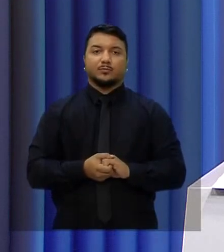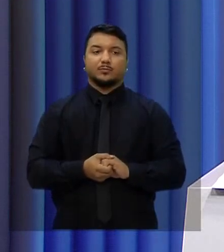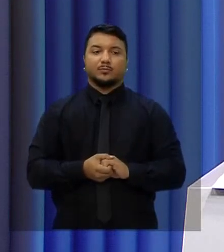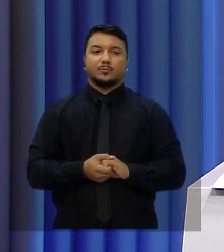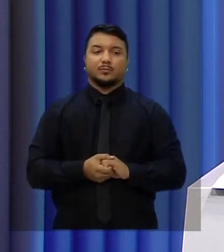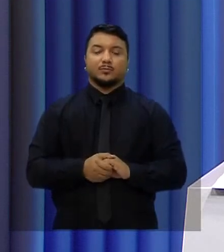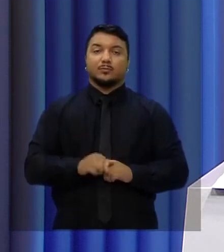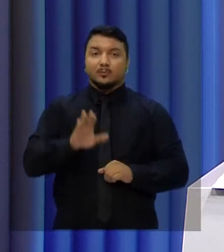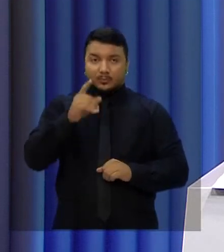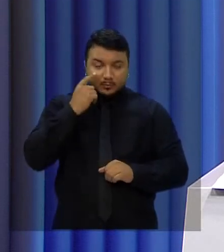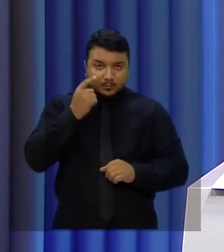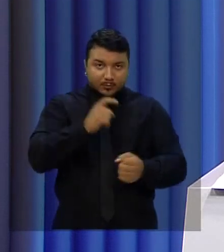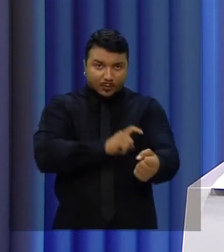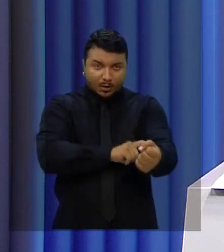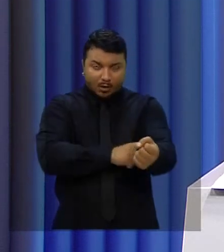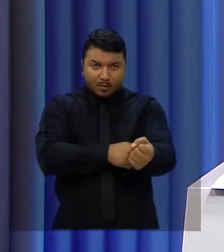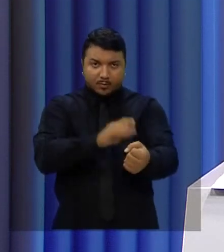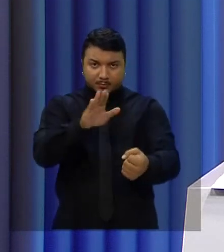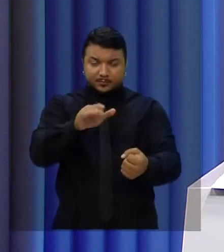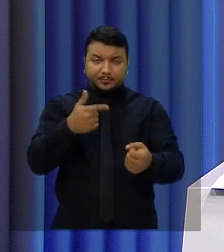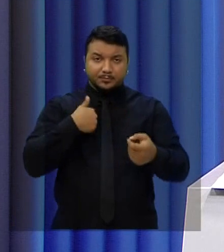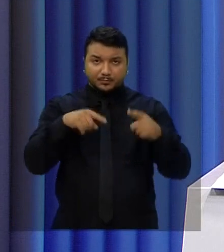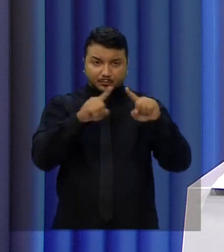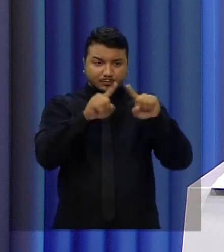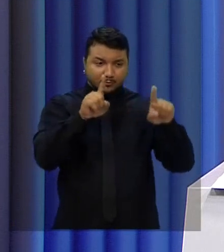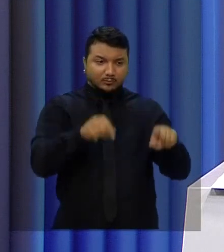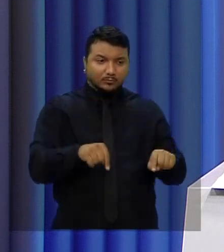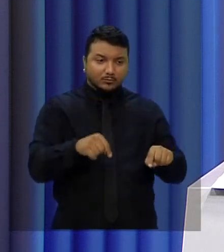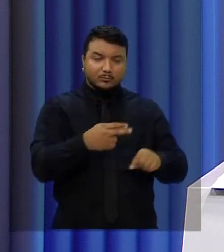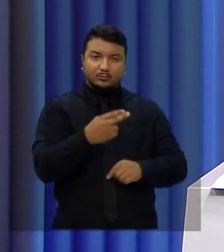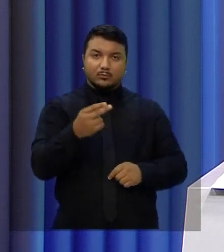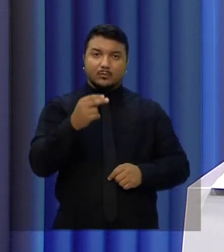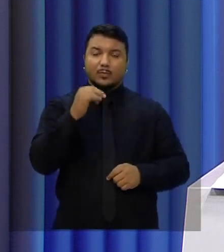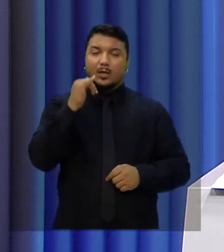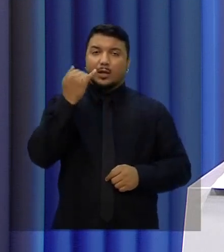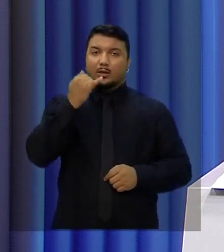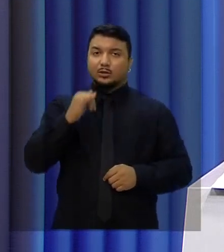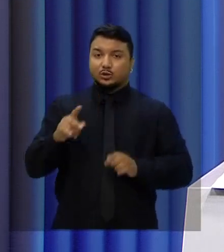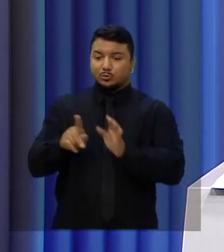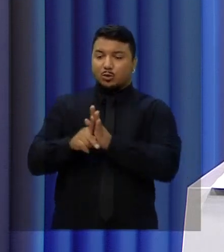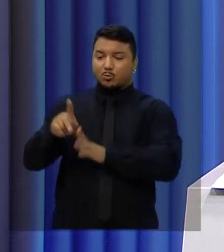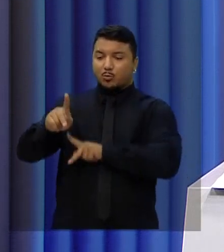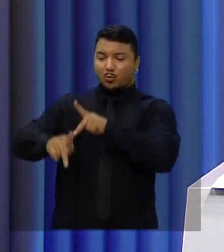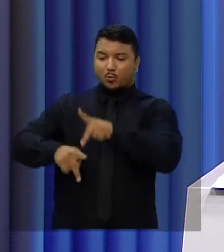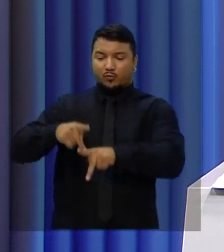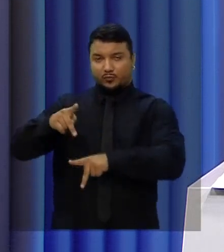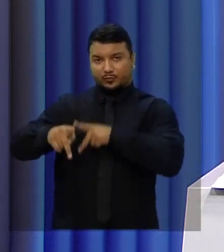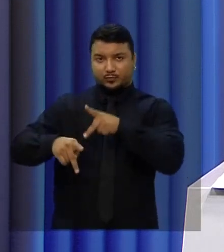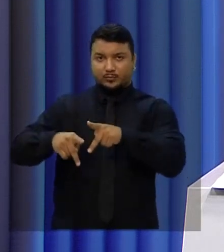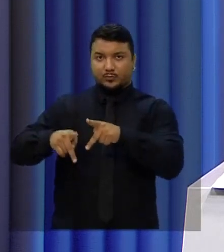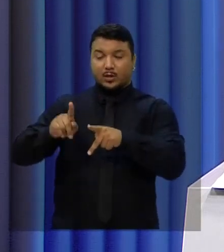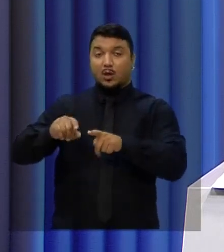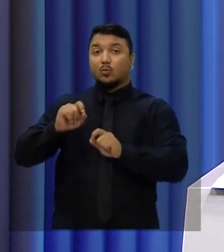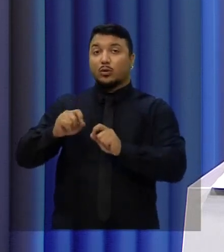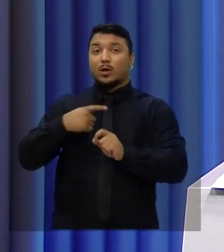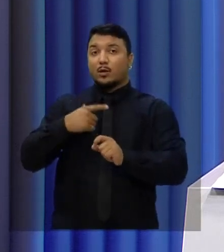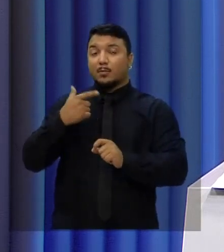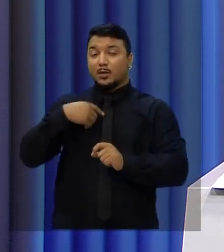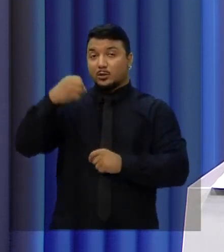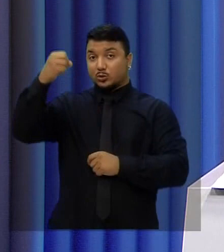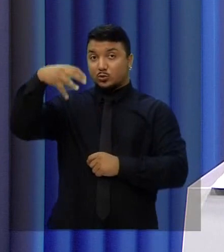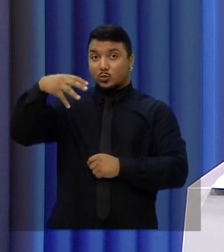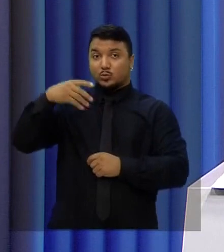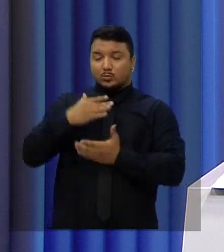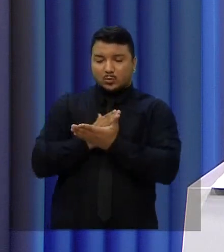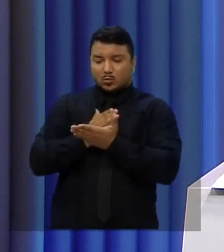É o Mano, eu estou lançando um projeto chamado Energia do Povo. A ideia é zerar a conta de luz no